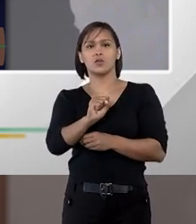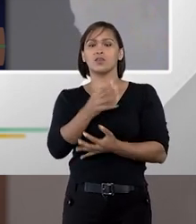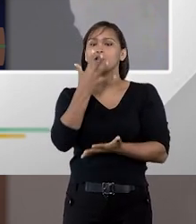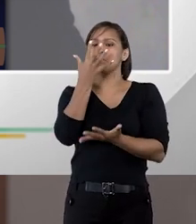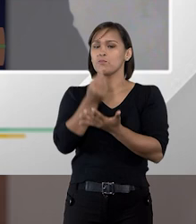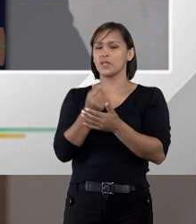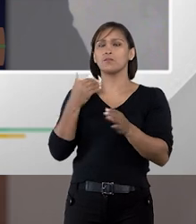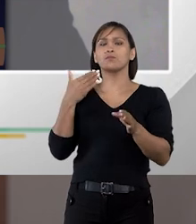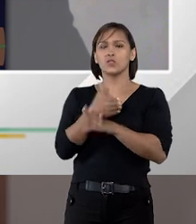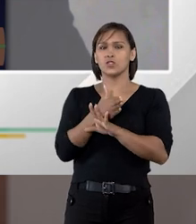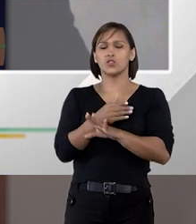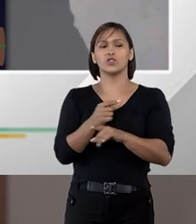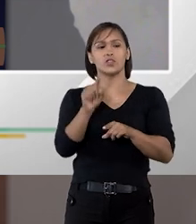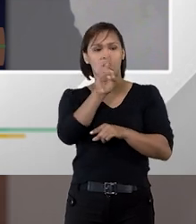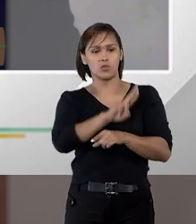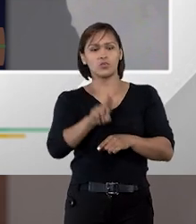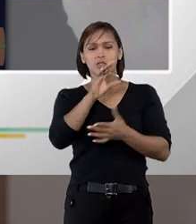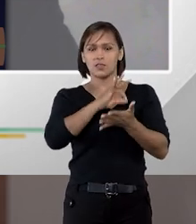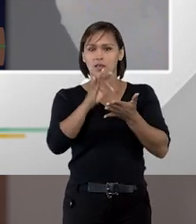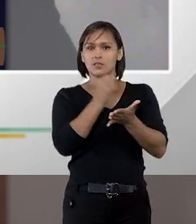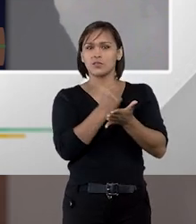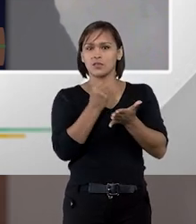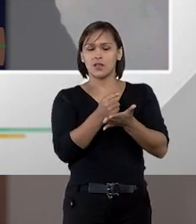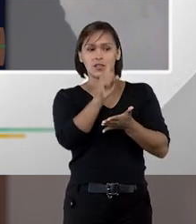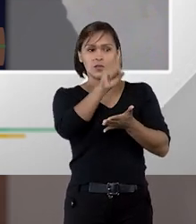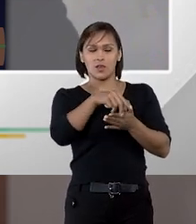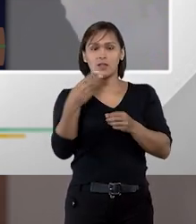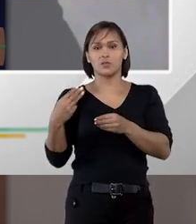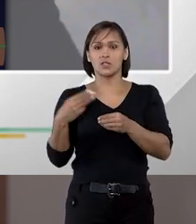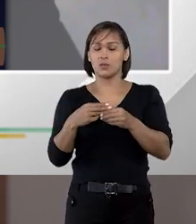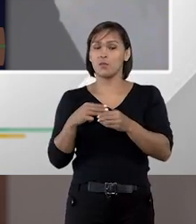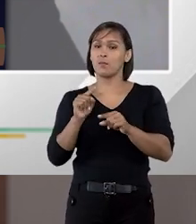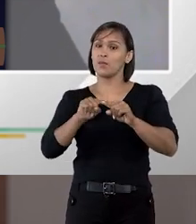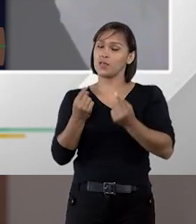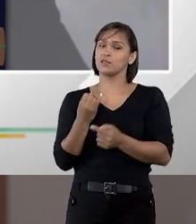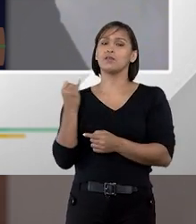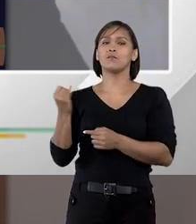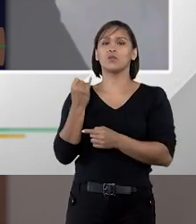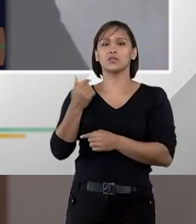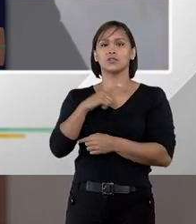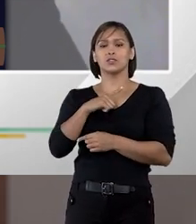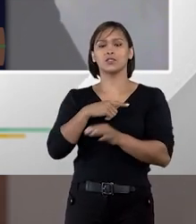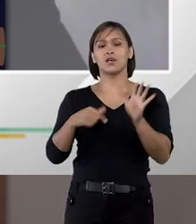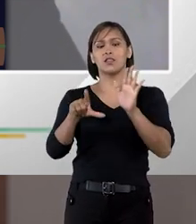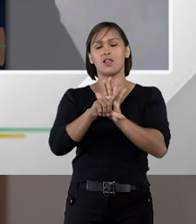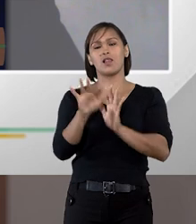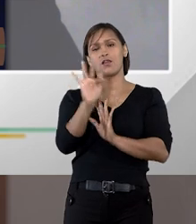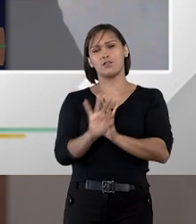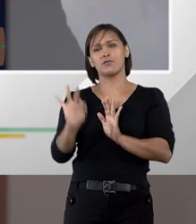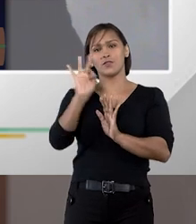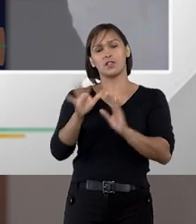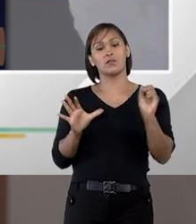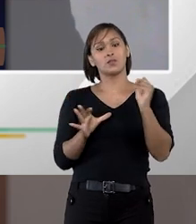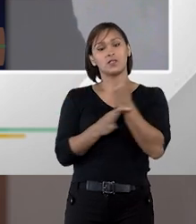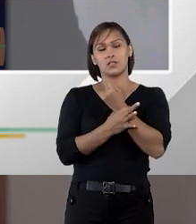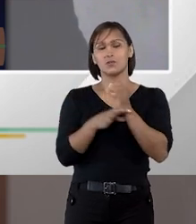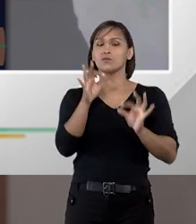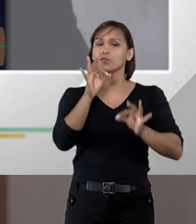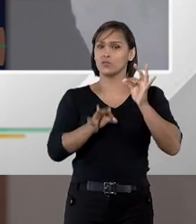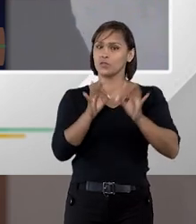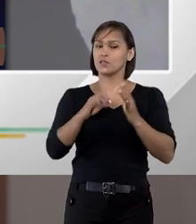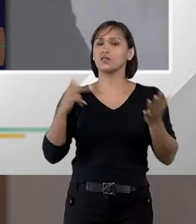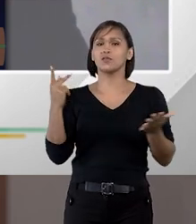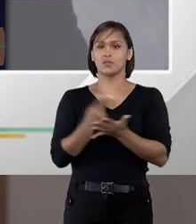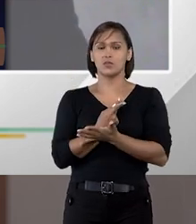permitia a utilização do disputas de board naquele município agora é importantíssimo que se preveja isso na lei federal para dar segurança